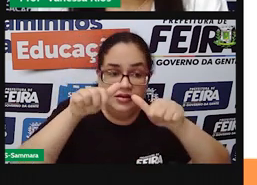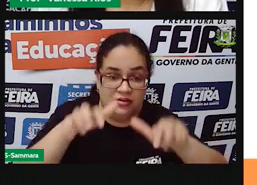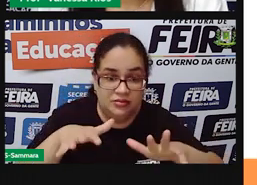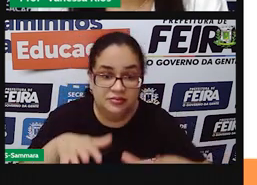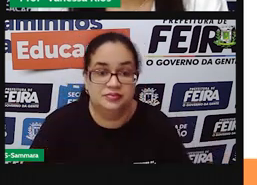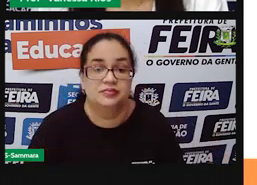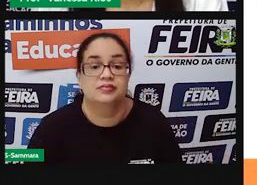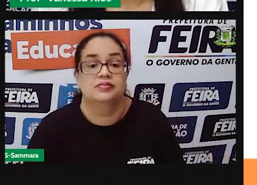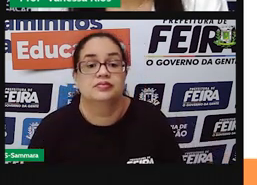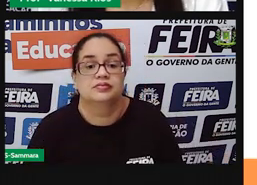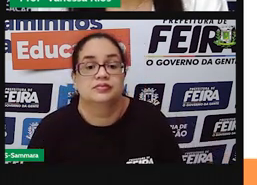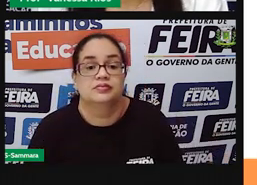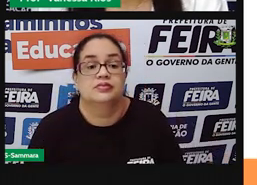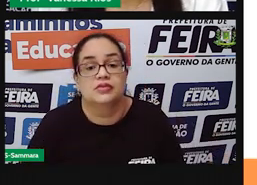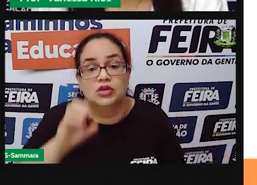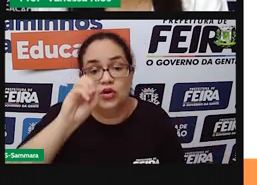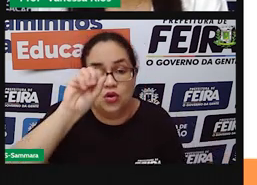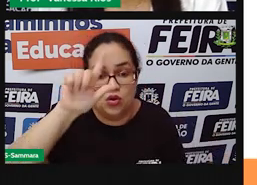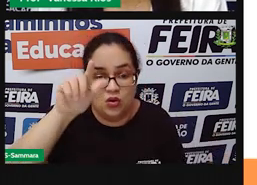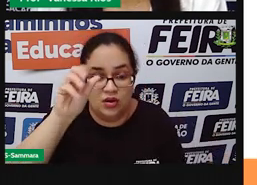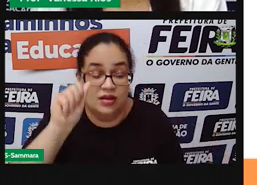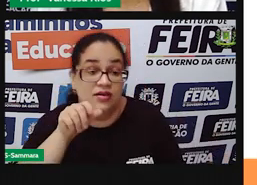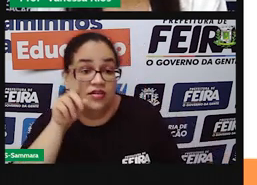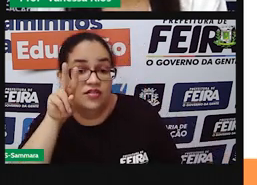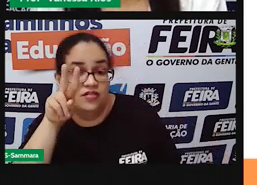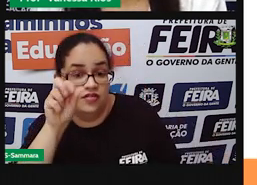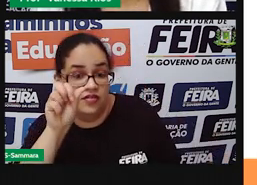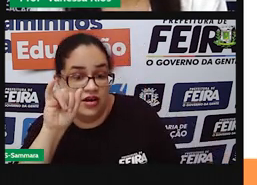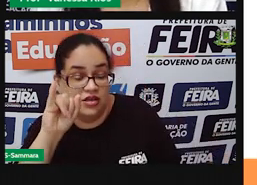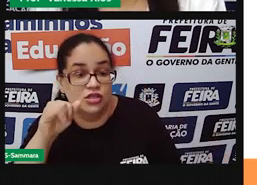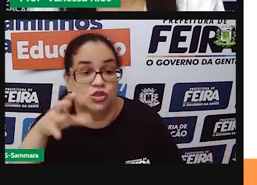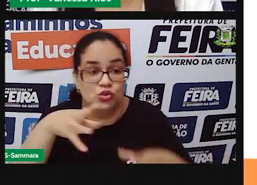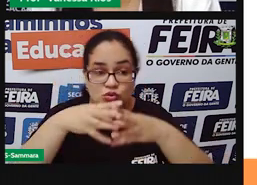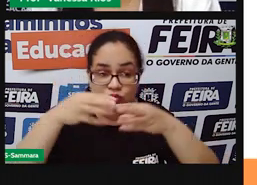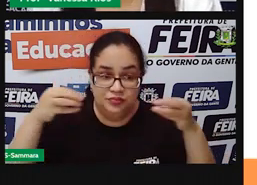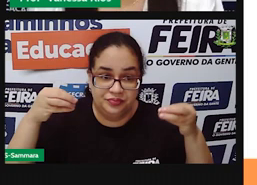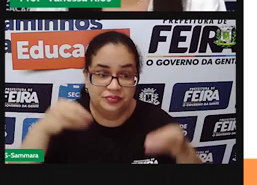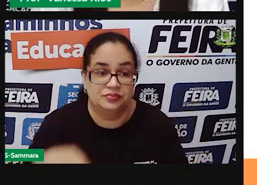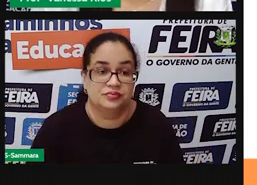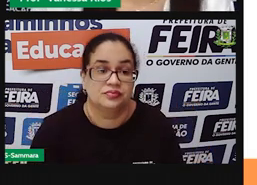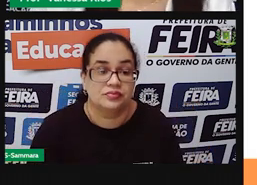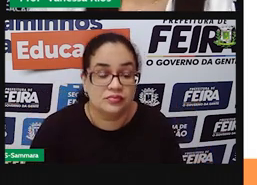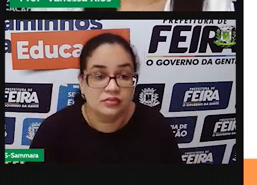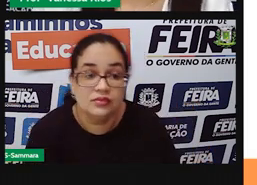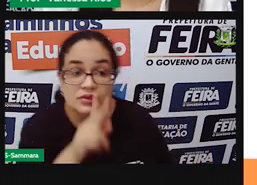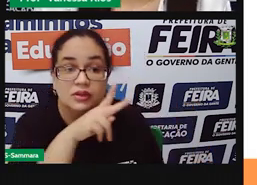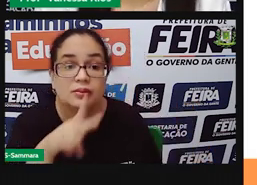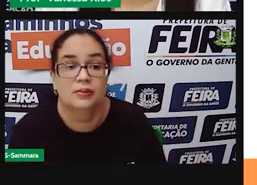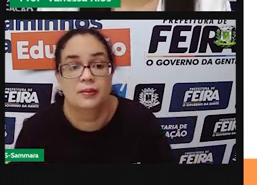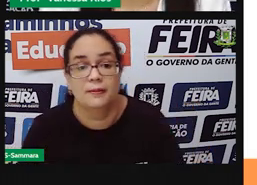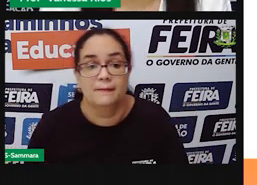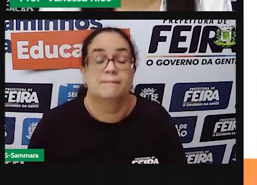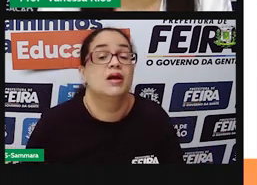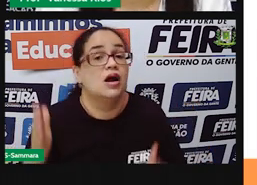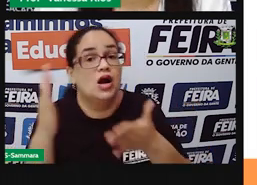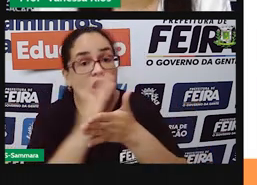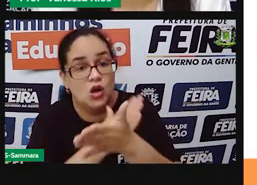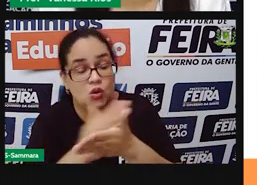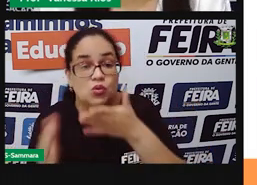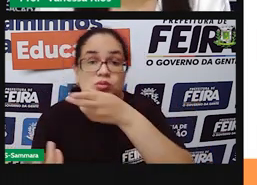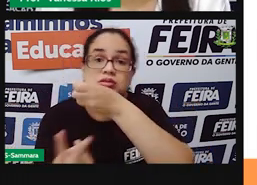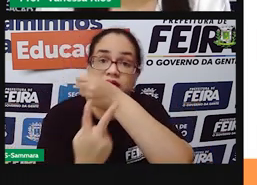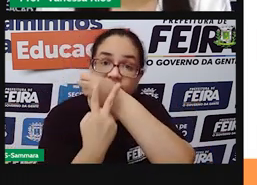Está, olha, olha novamente, vai e sumindo. Então, a pró-identificou aqui alguns dos